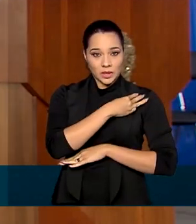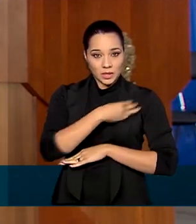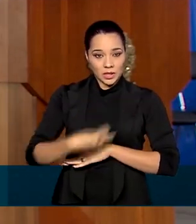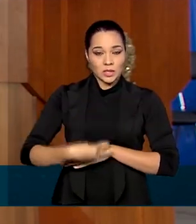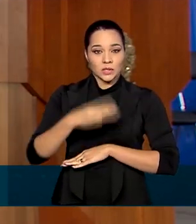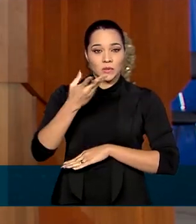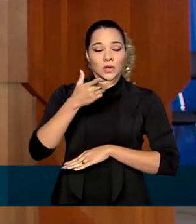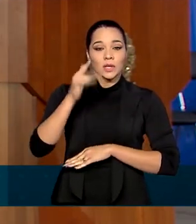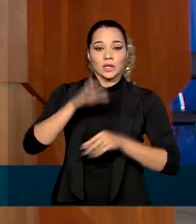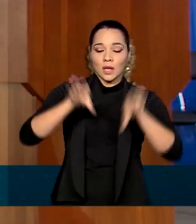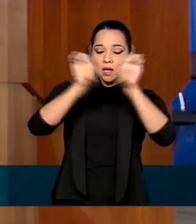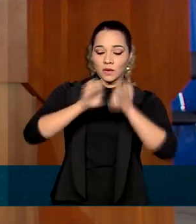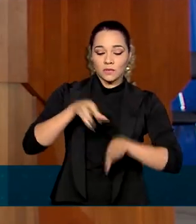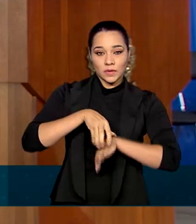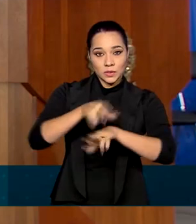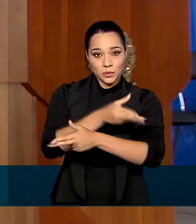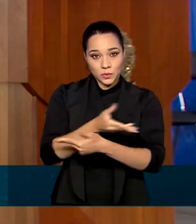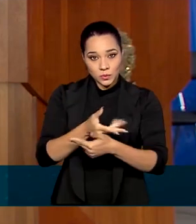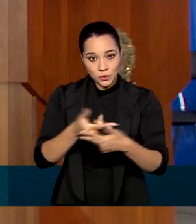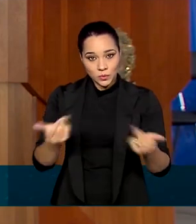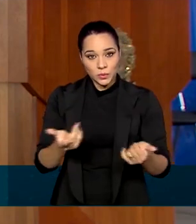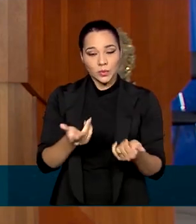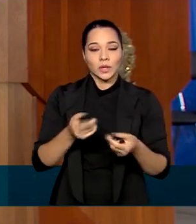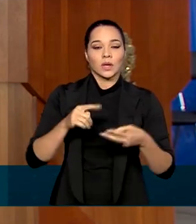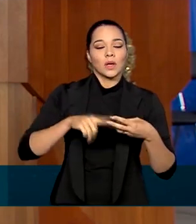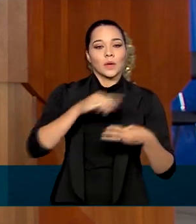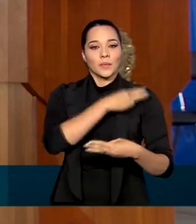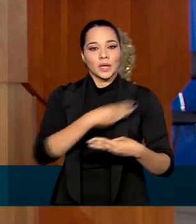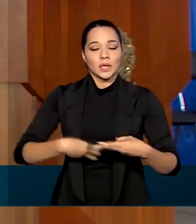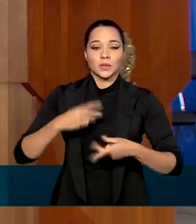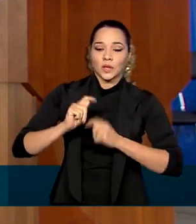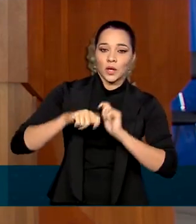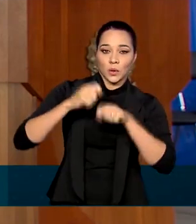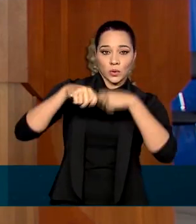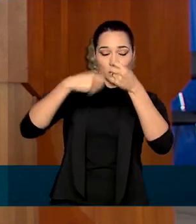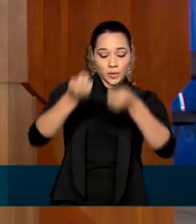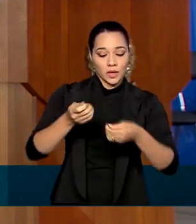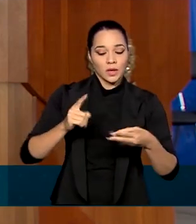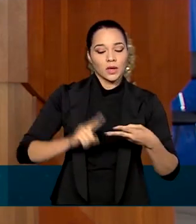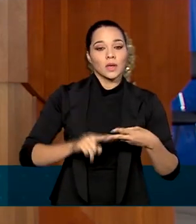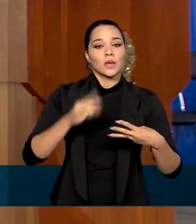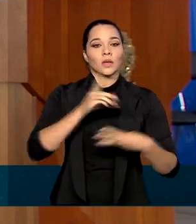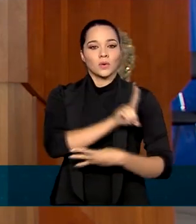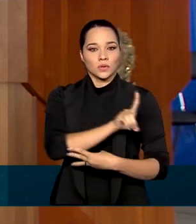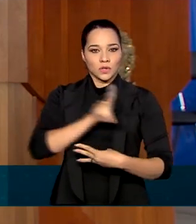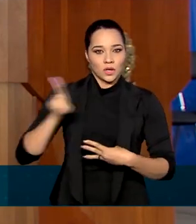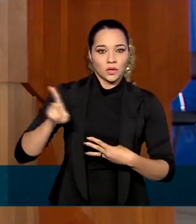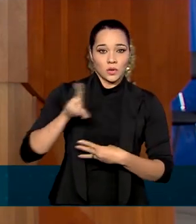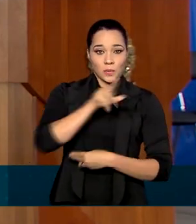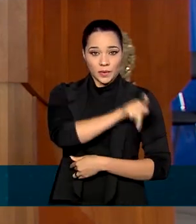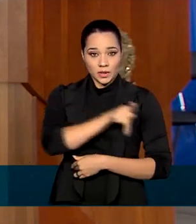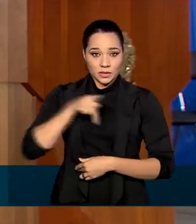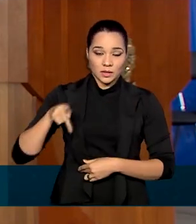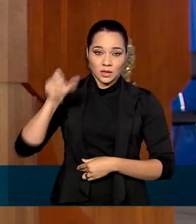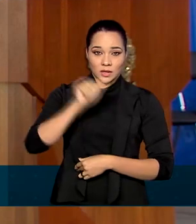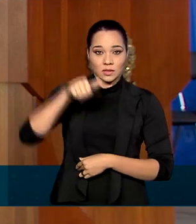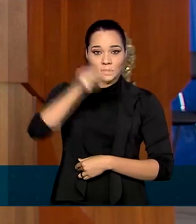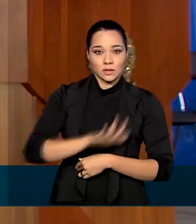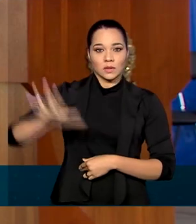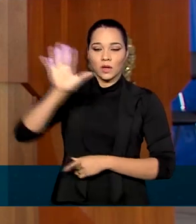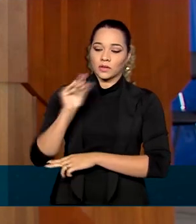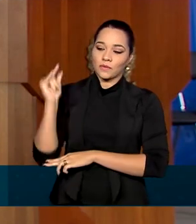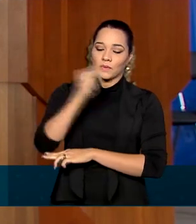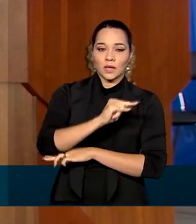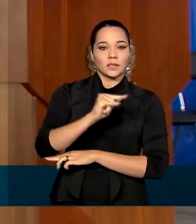Infraestrutura, Tarcísio Gomes de Freitas, o ministro da Economia, Paulo Guedes, e o diretor-presidente da Agência Nacional de